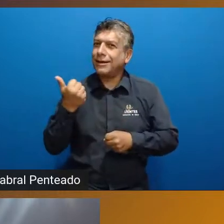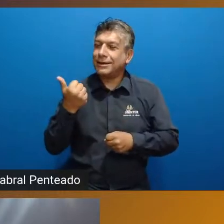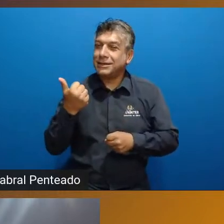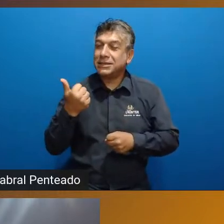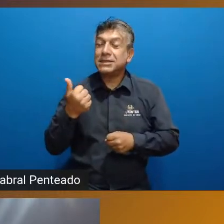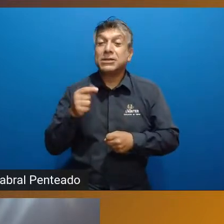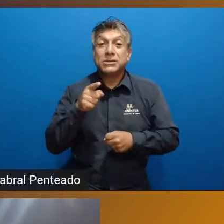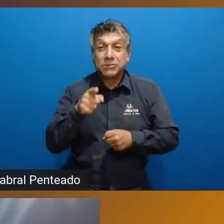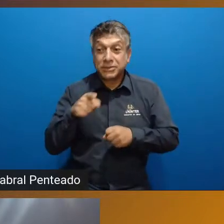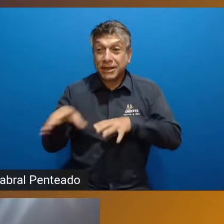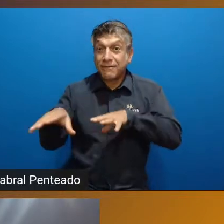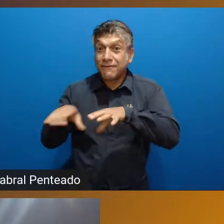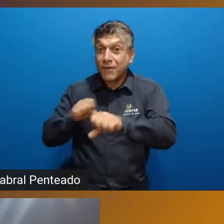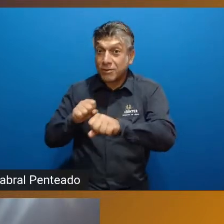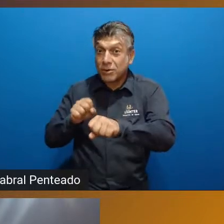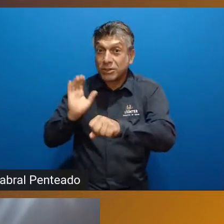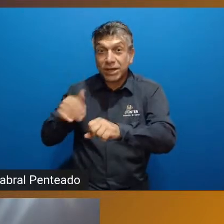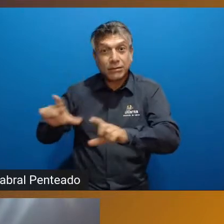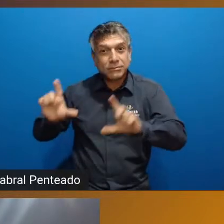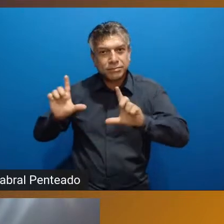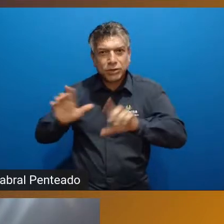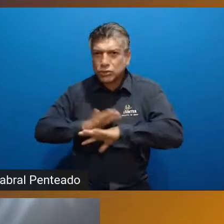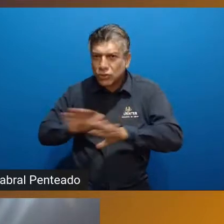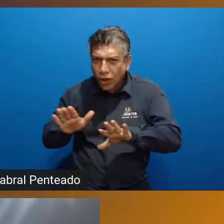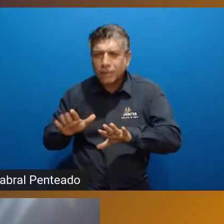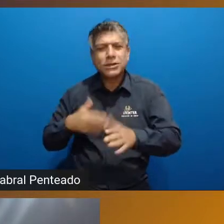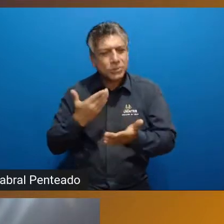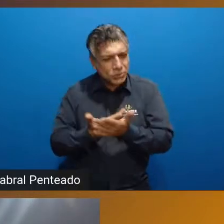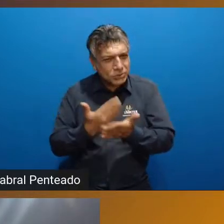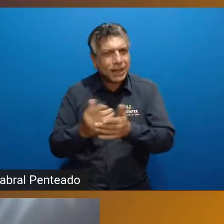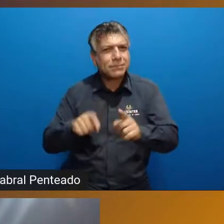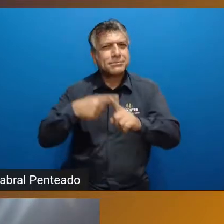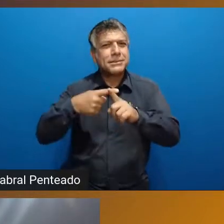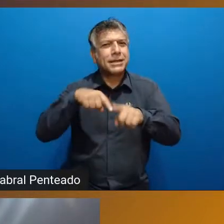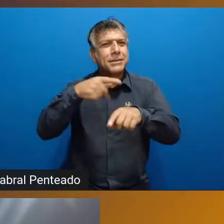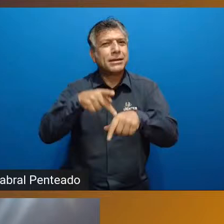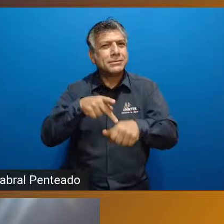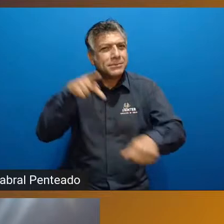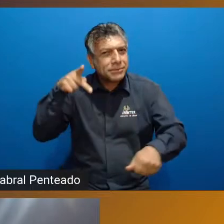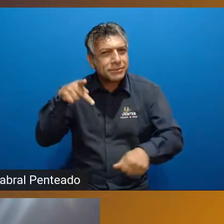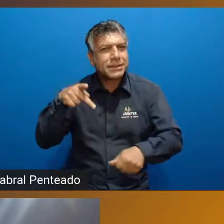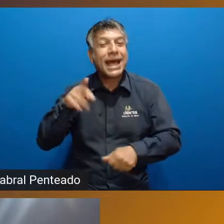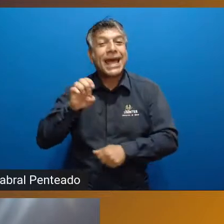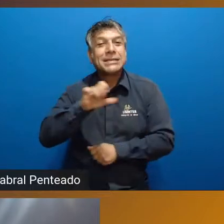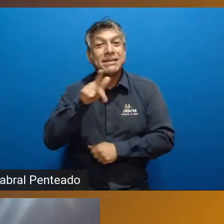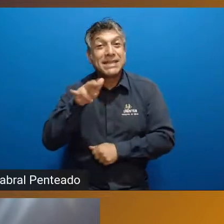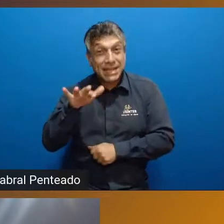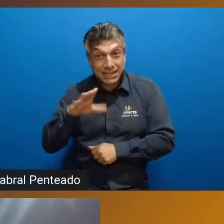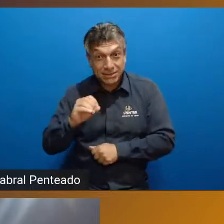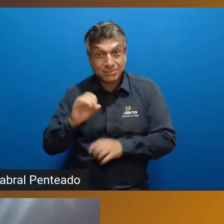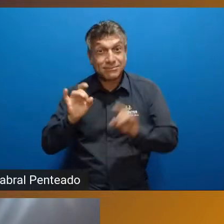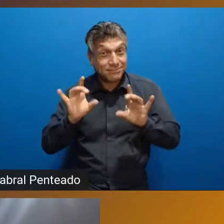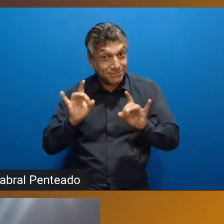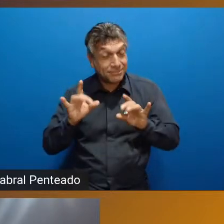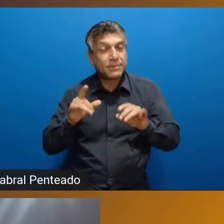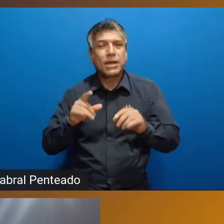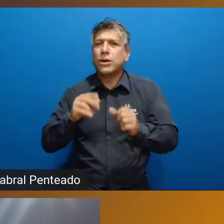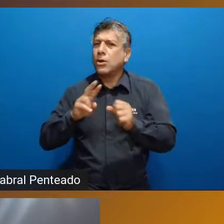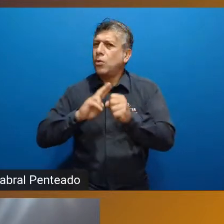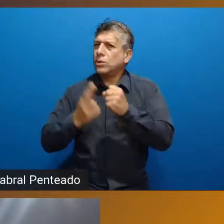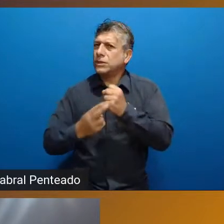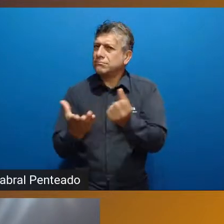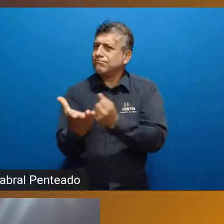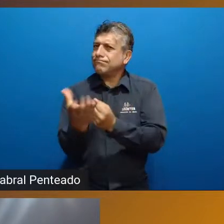Ou seja, terminou a graduação, você pode continuar seus estudos a partir de uma especialização. E a Uninter apresenta ali uma infinidade de